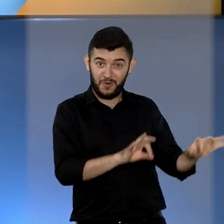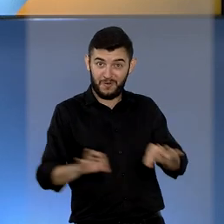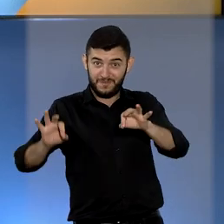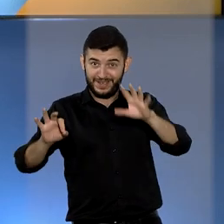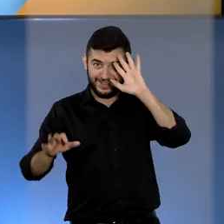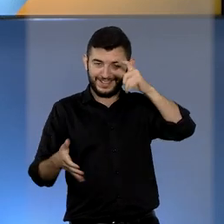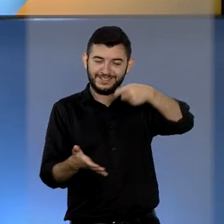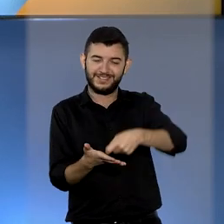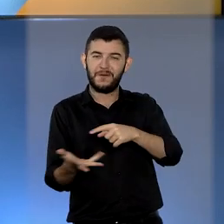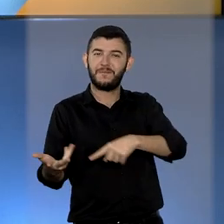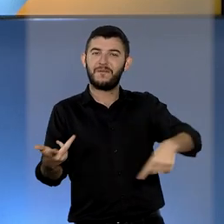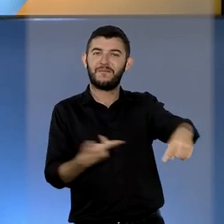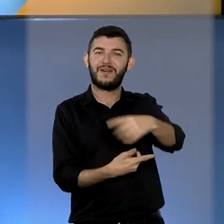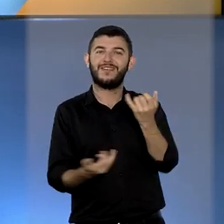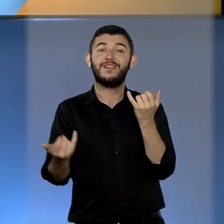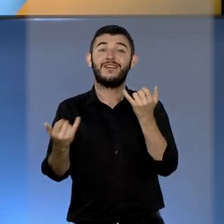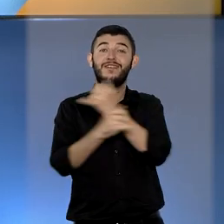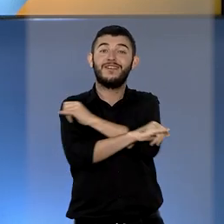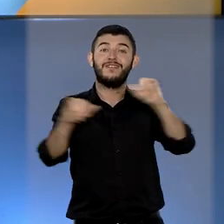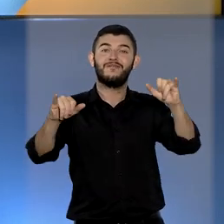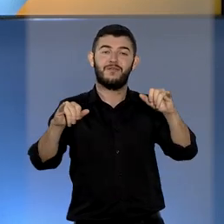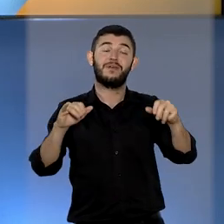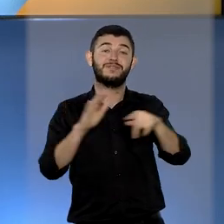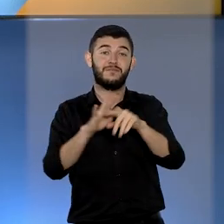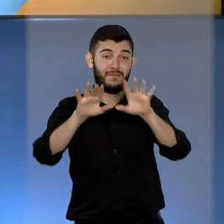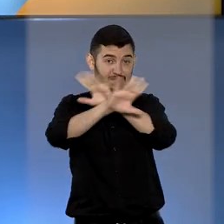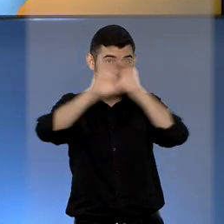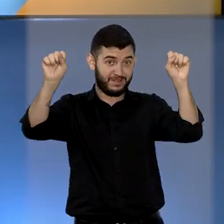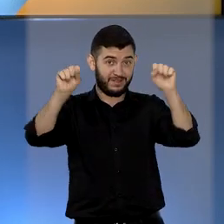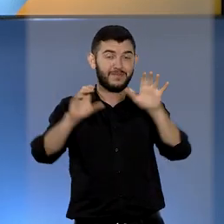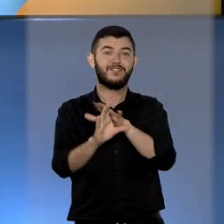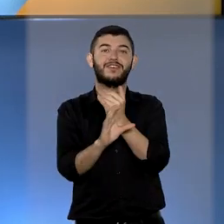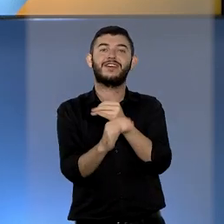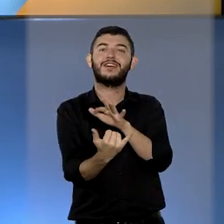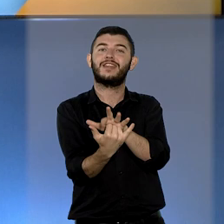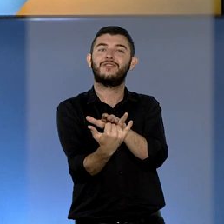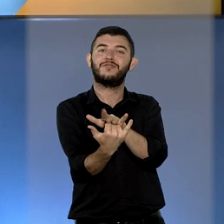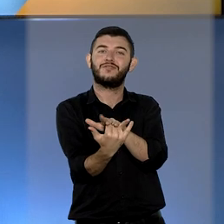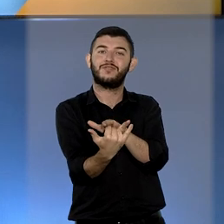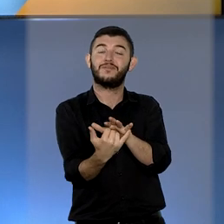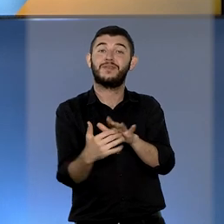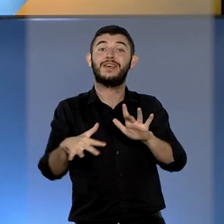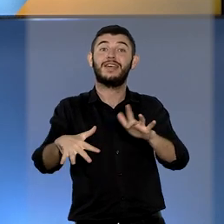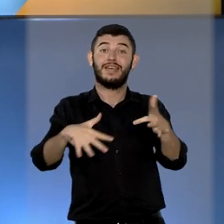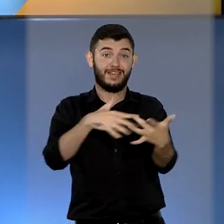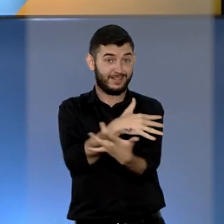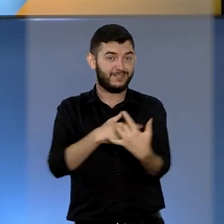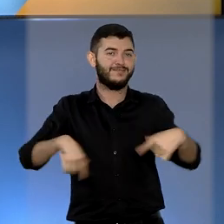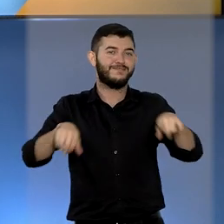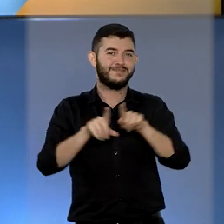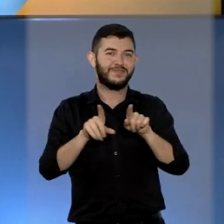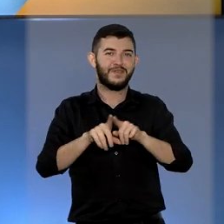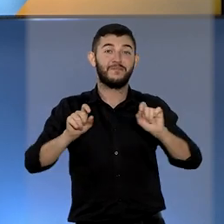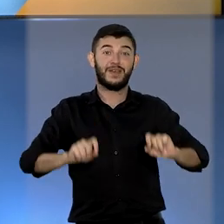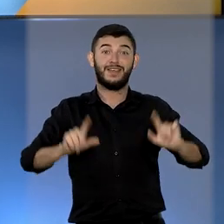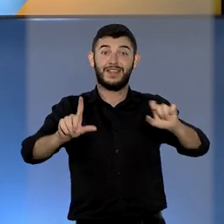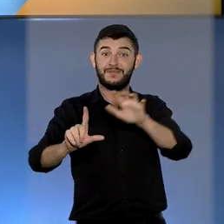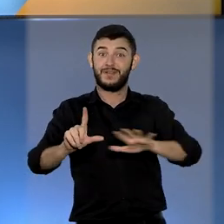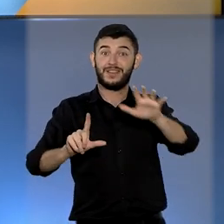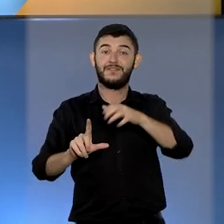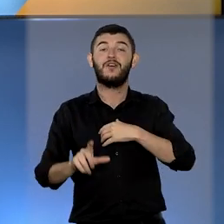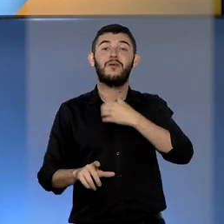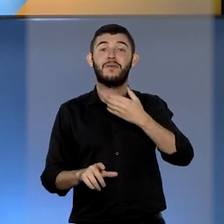acompanhar outras decisões e informações do Tribunal no nosso canal do YouTube, nas redes sociais e nas